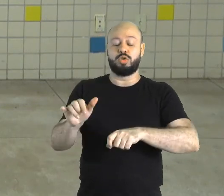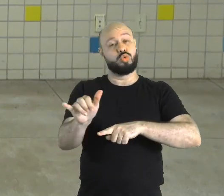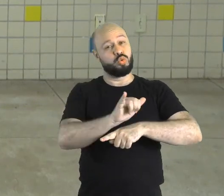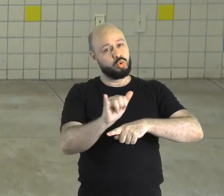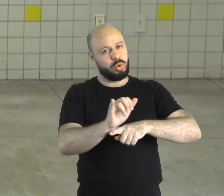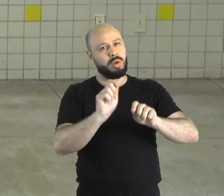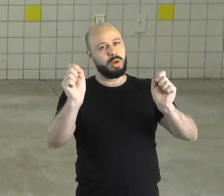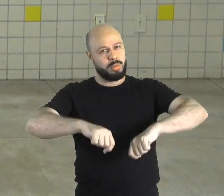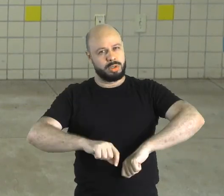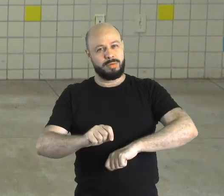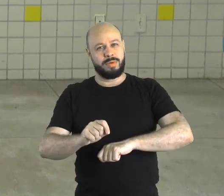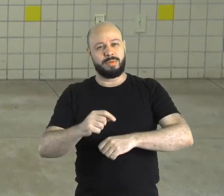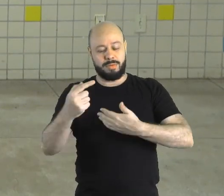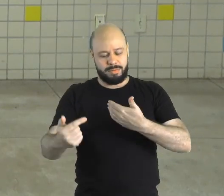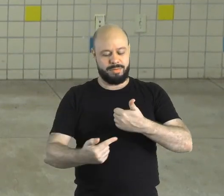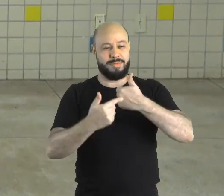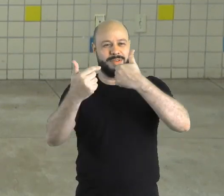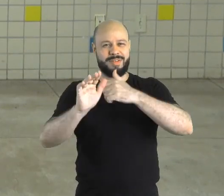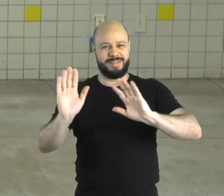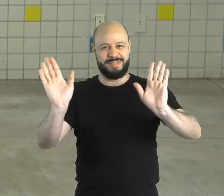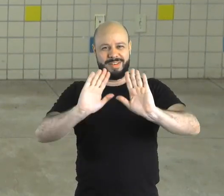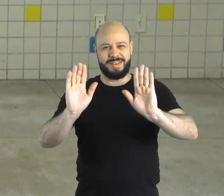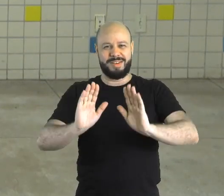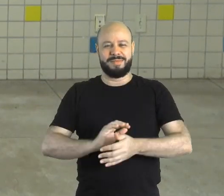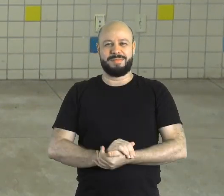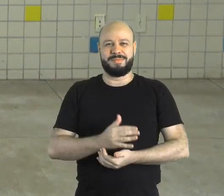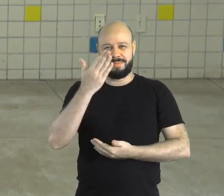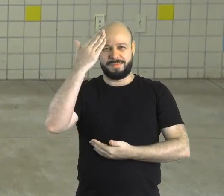tá? Deixe seu joinha lá. Tchau, tchau. Muito obrigado.